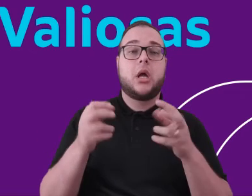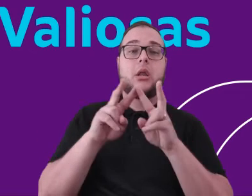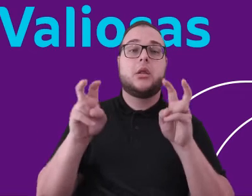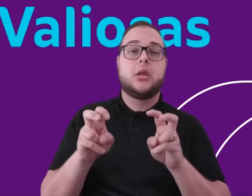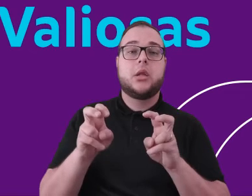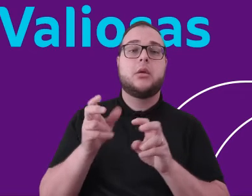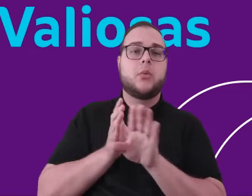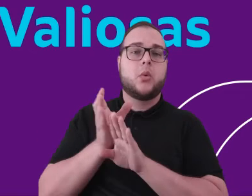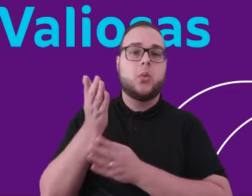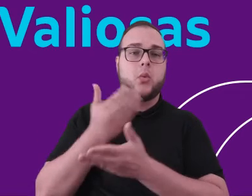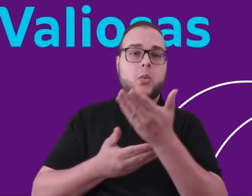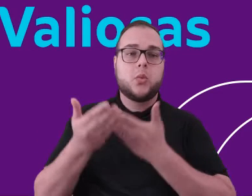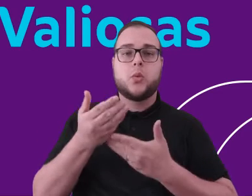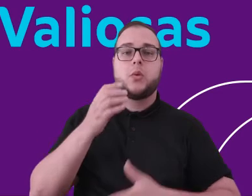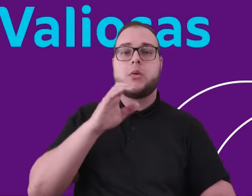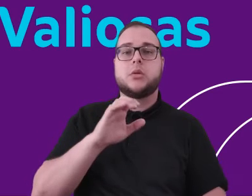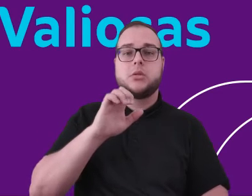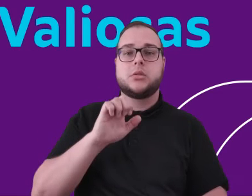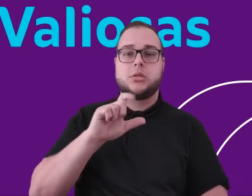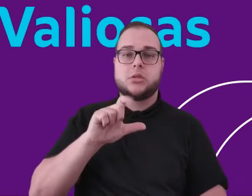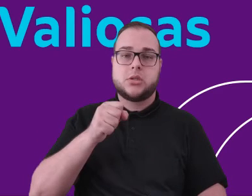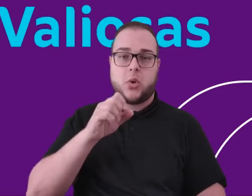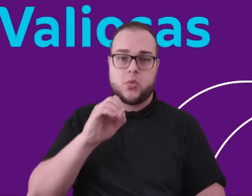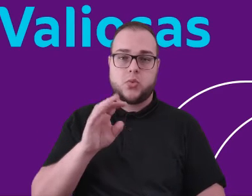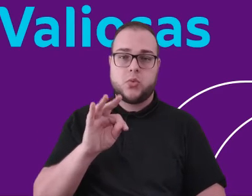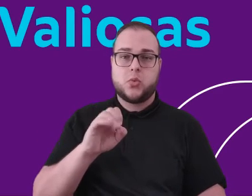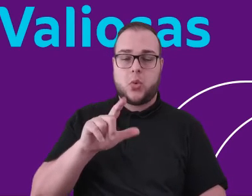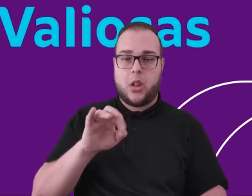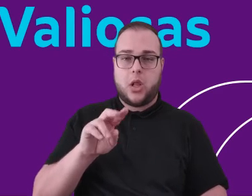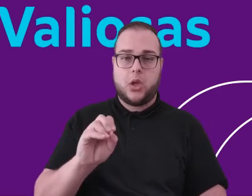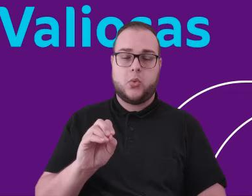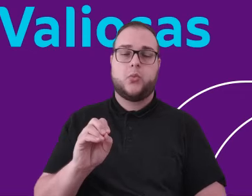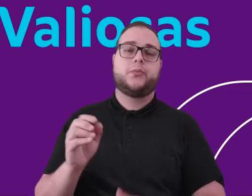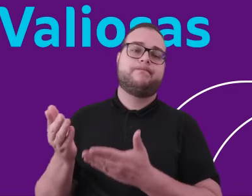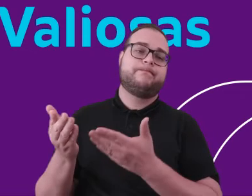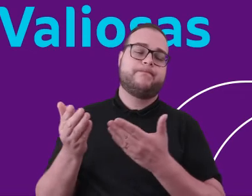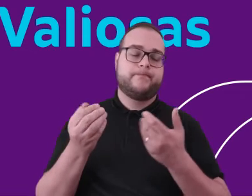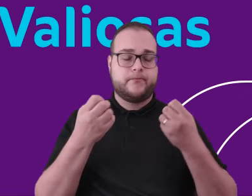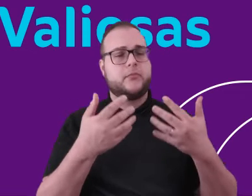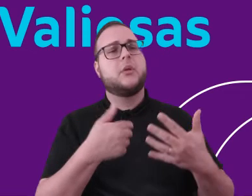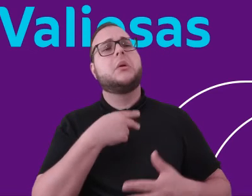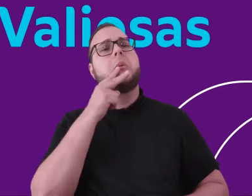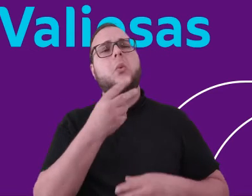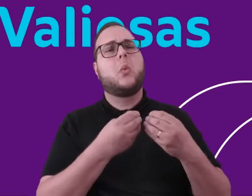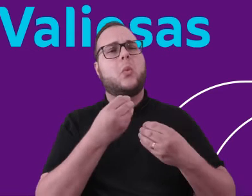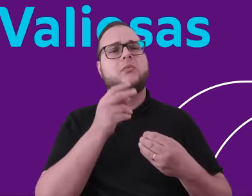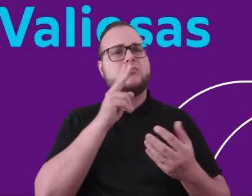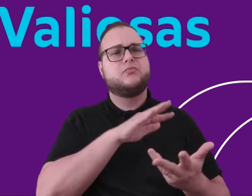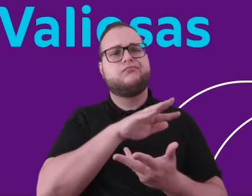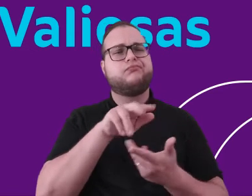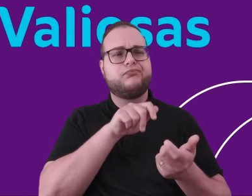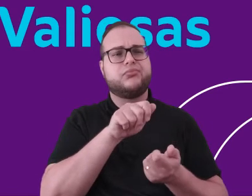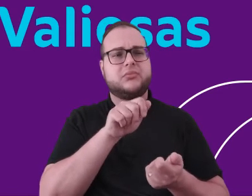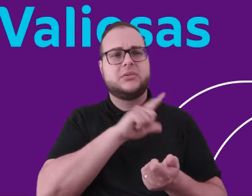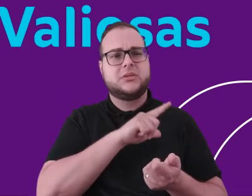é o consultor em economia Celso Toledo. Pensando no mundo, o que possibilitou que a economia mundial